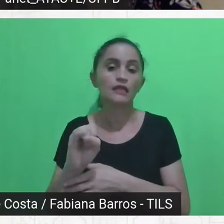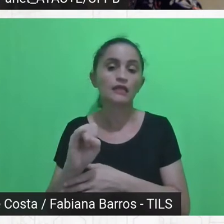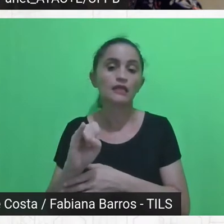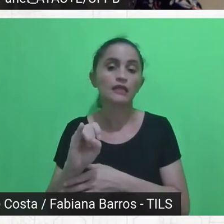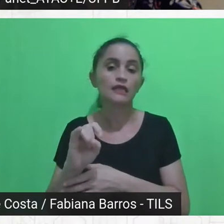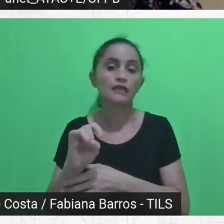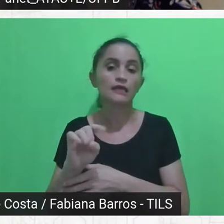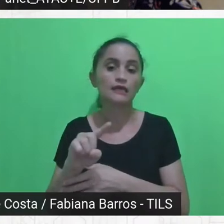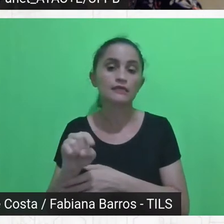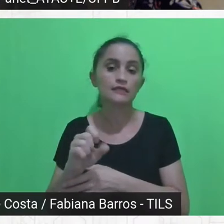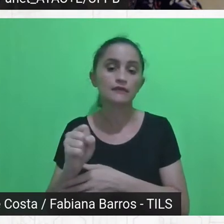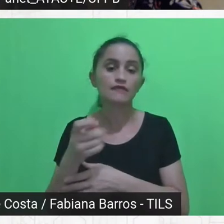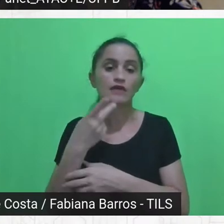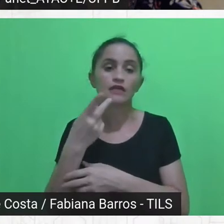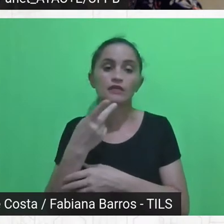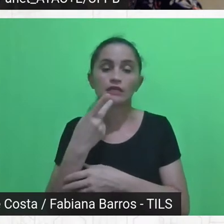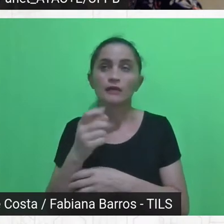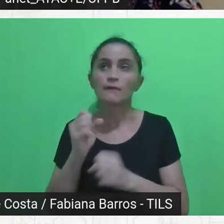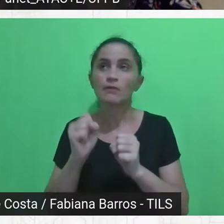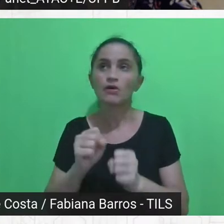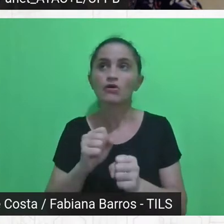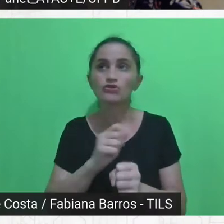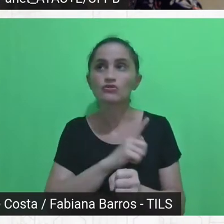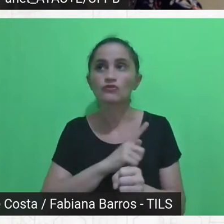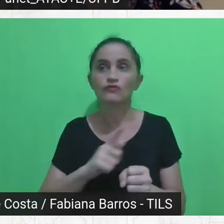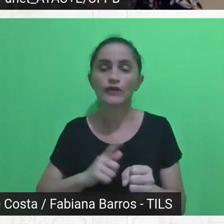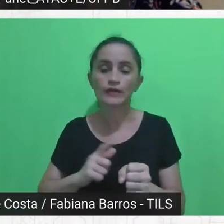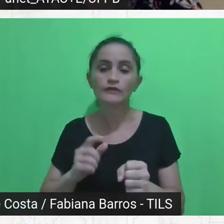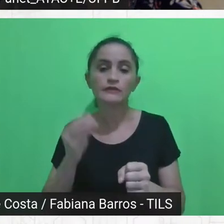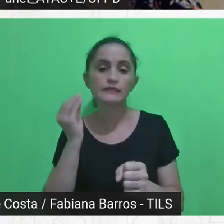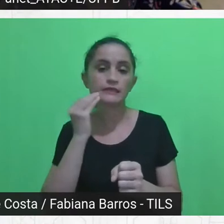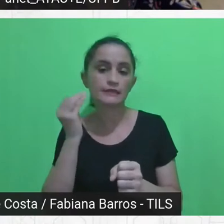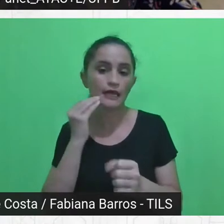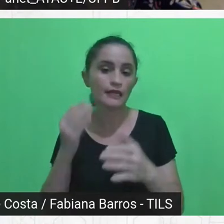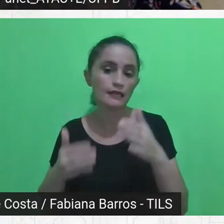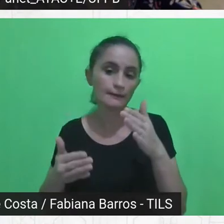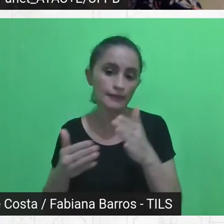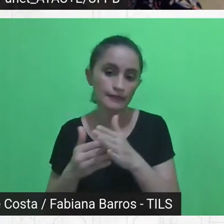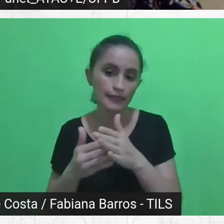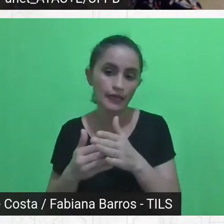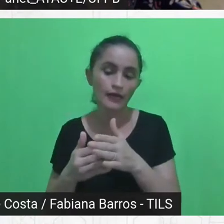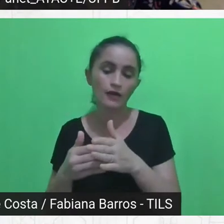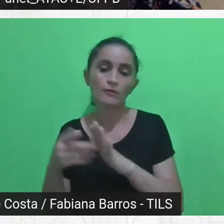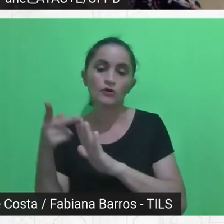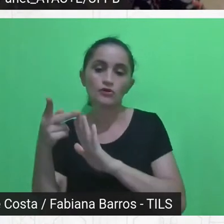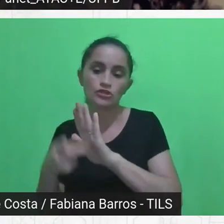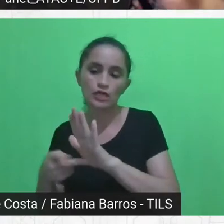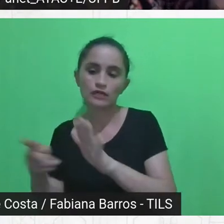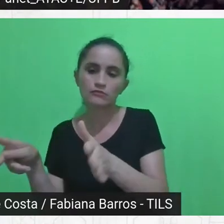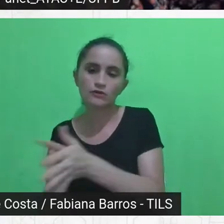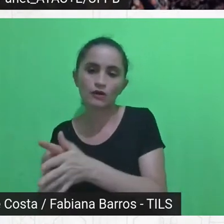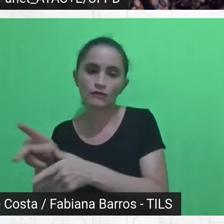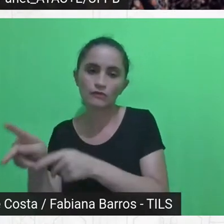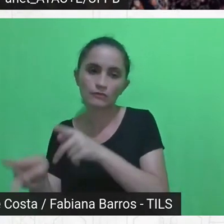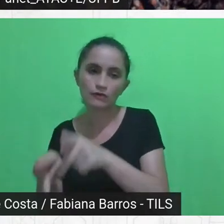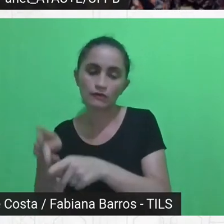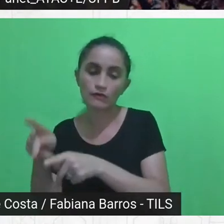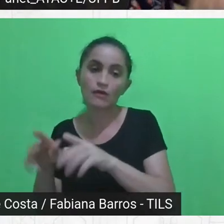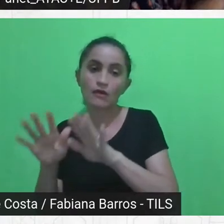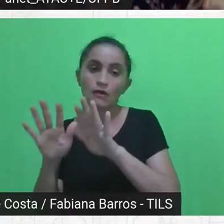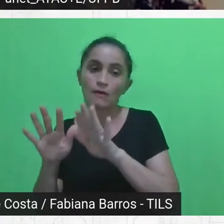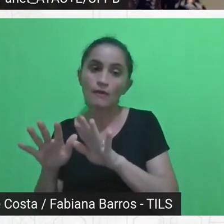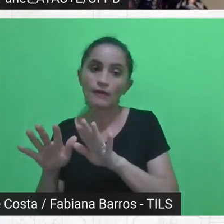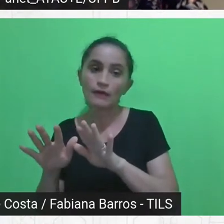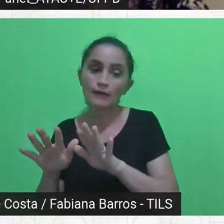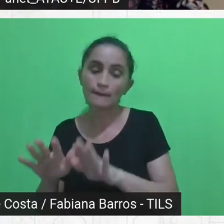ações nos territórios populares, e com os vínculos na gestão e no planejamento podem ser redutores, então, que